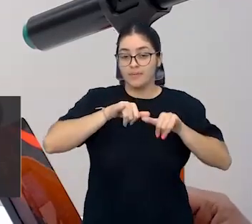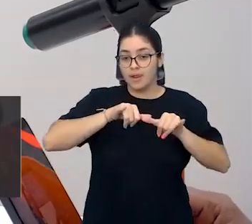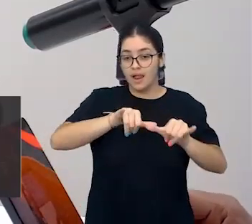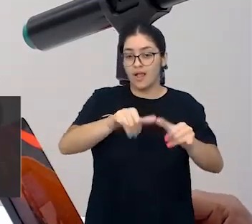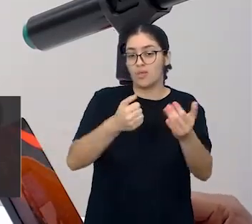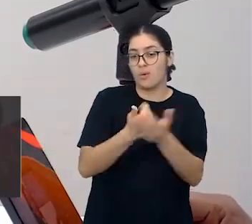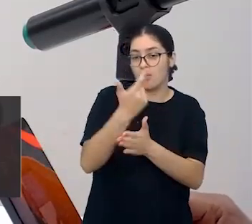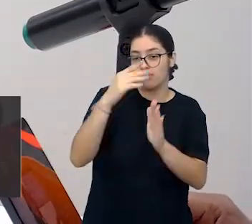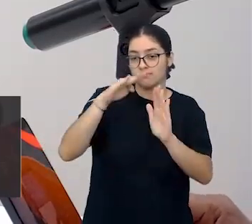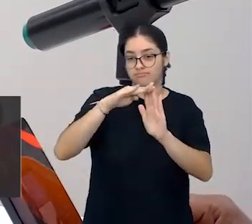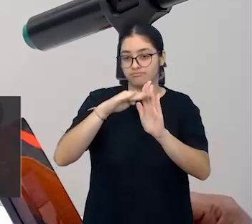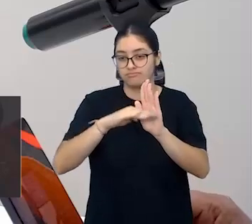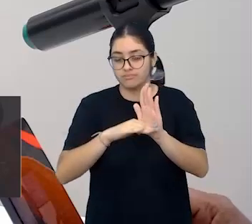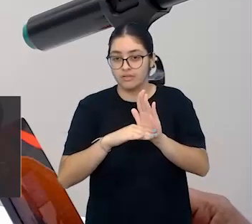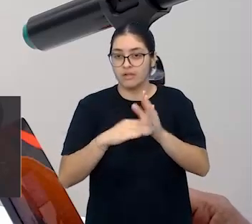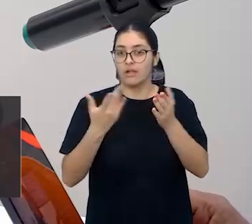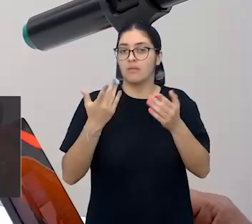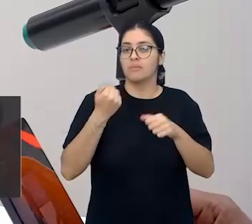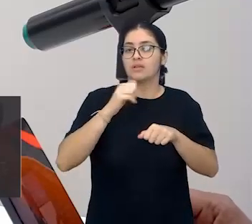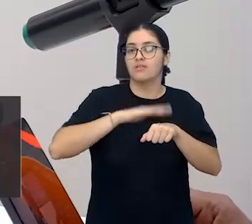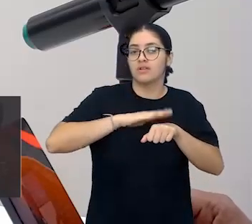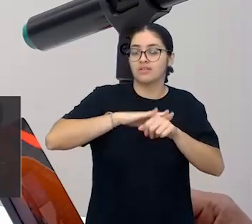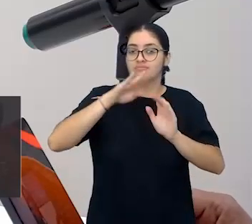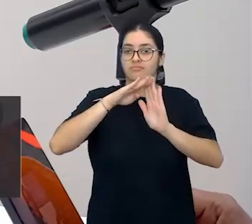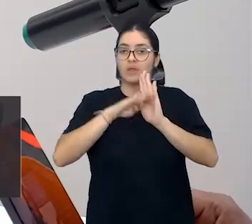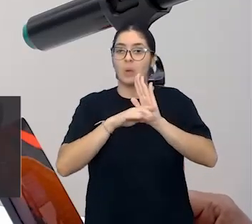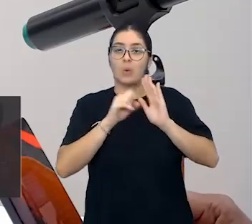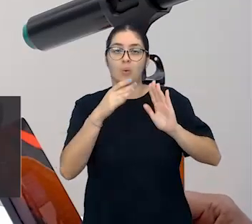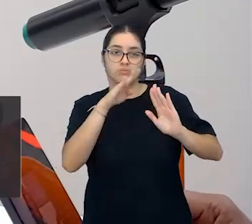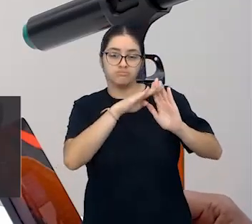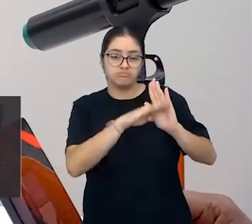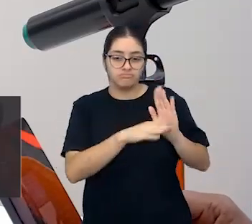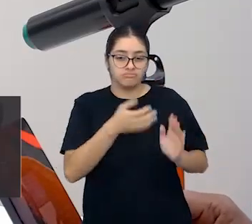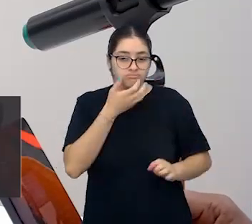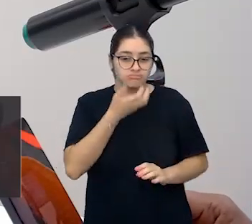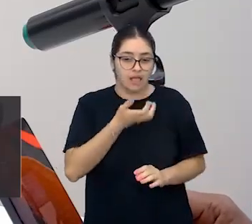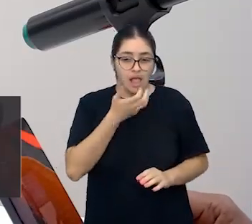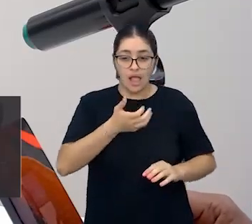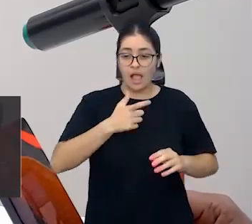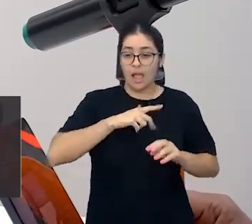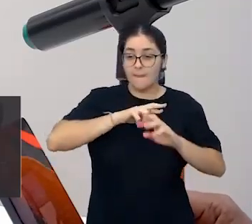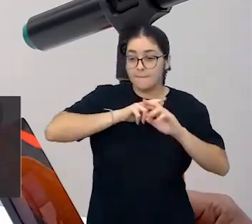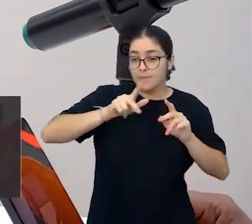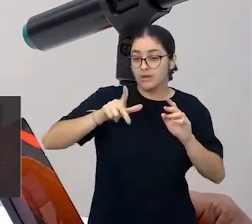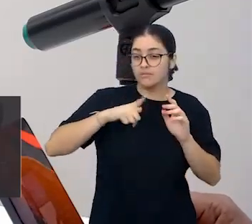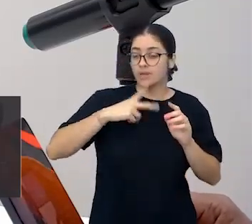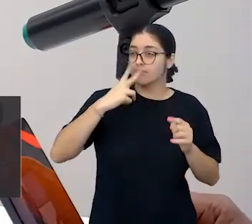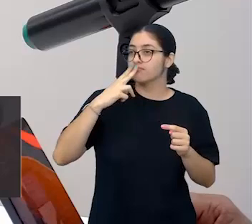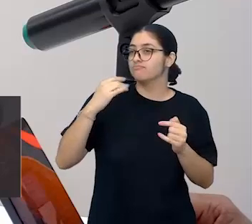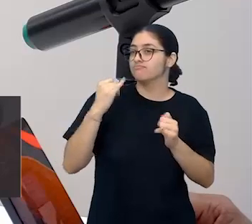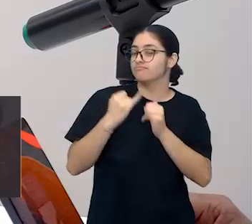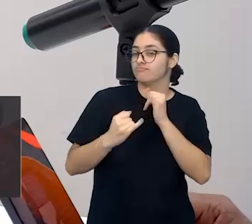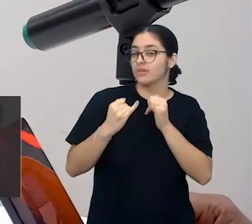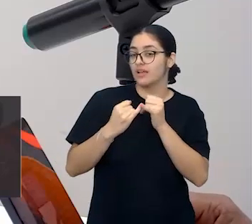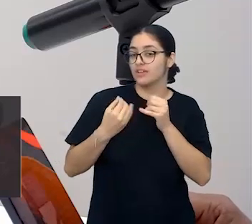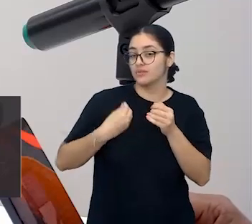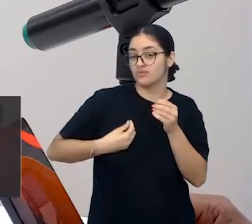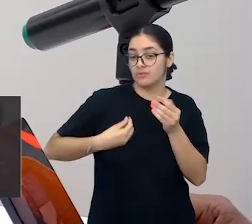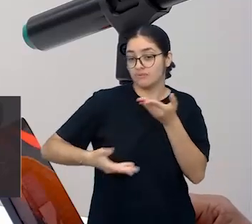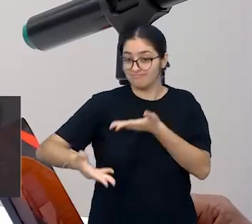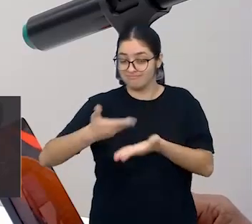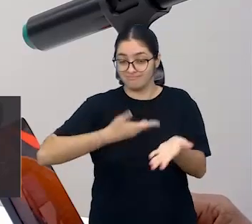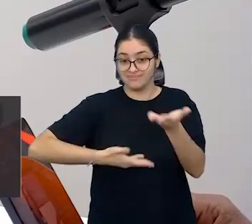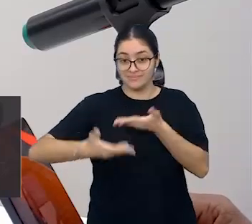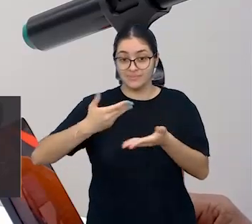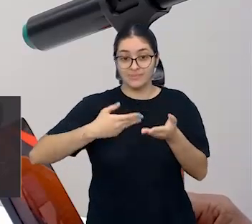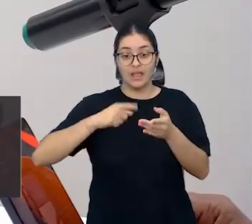afazeres, tem a lista do Natal, então é um gênero muito próximo da convivência familiar, por isso que